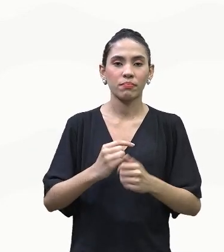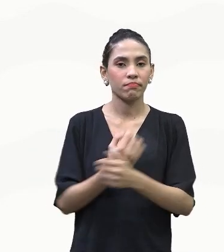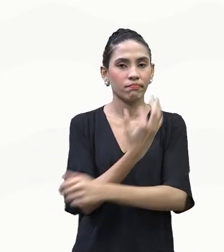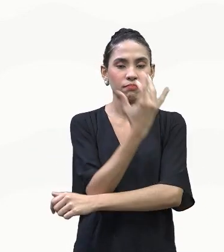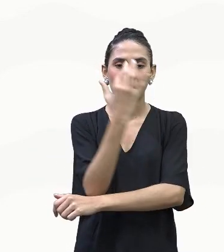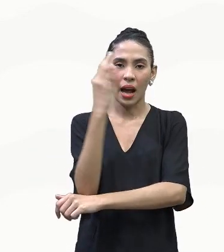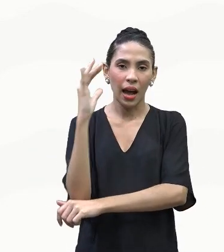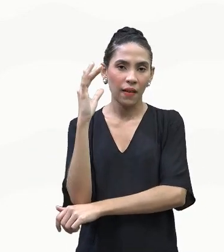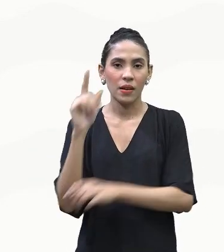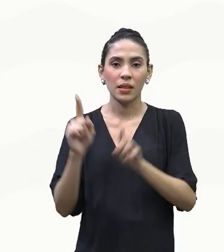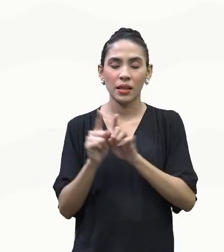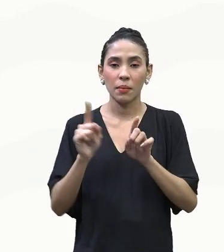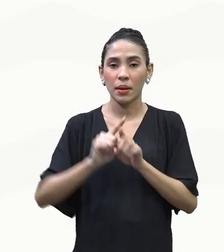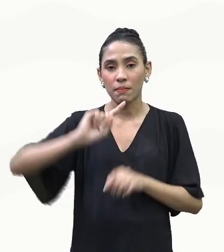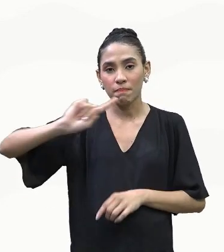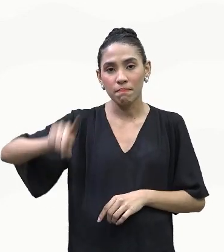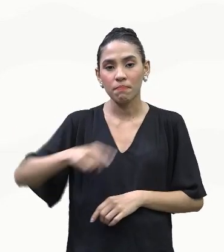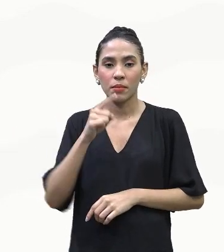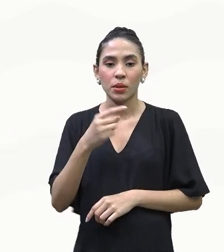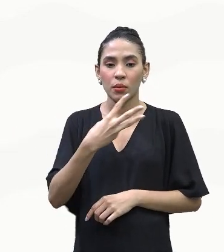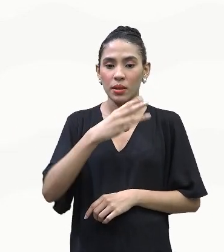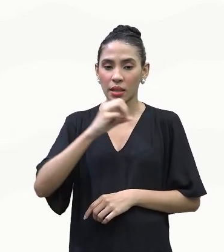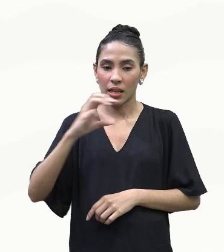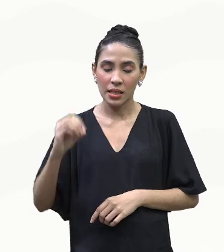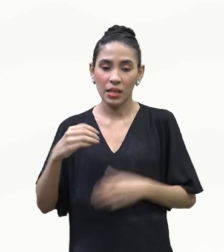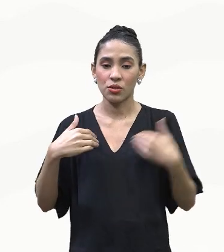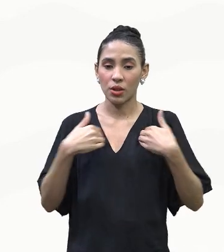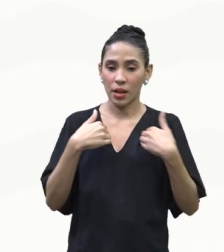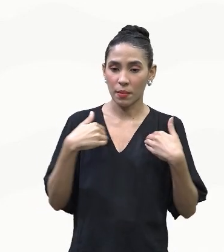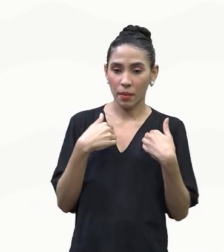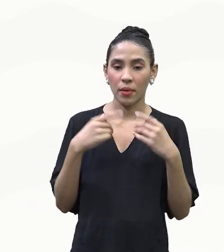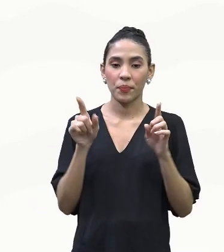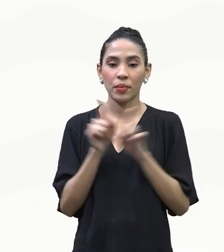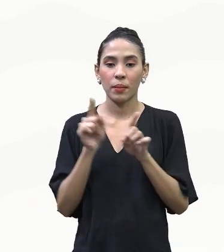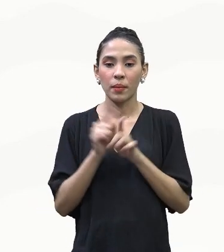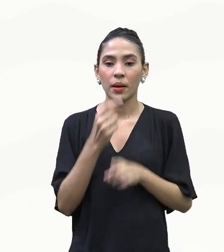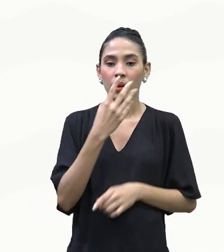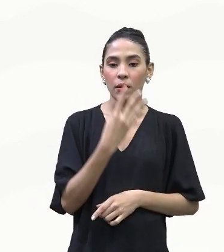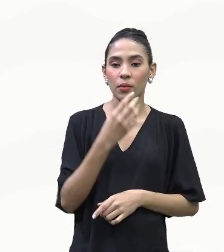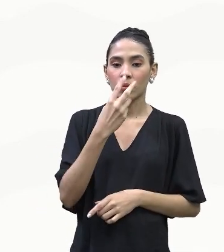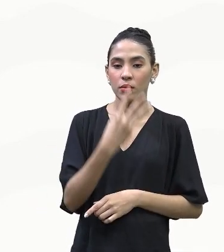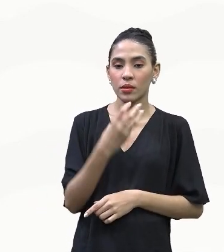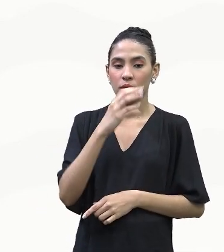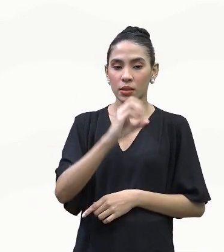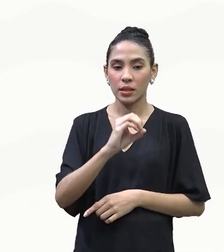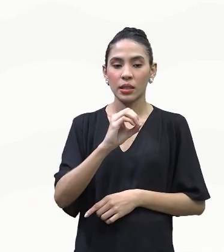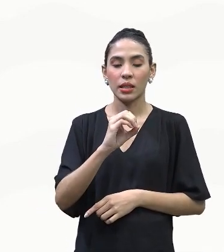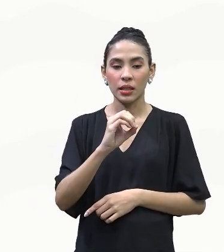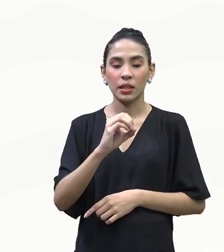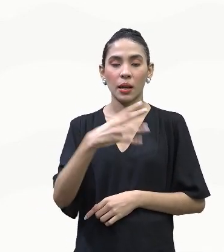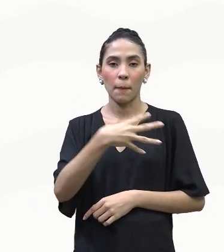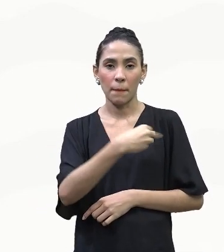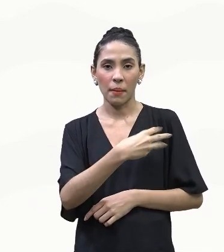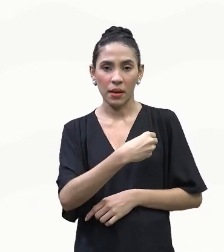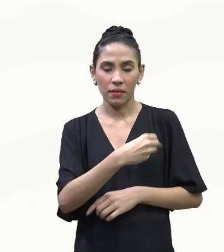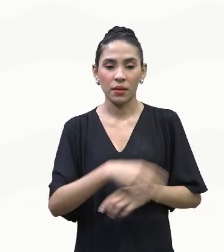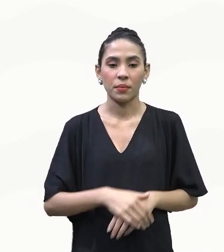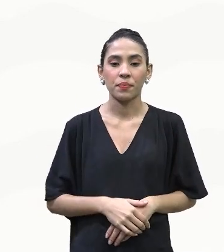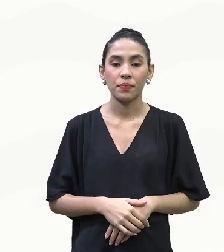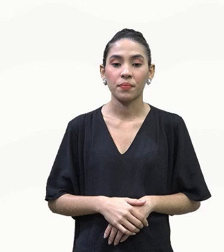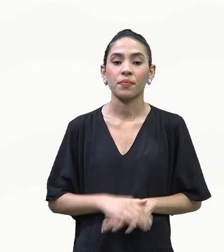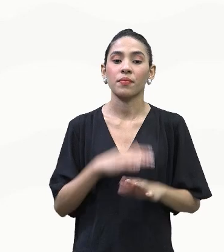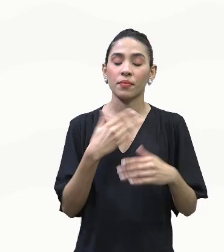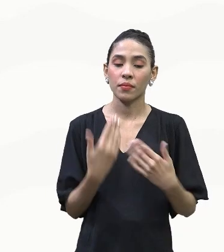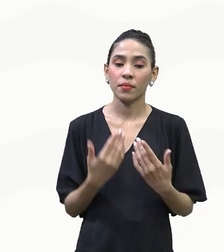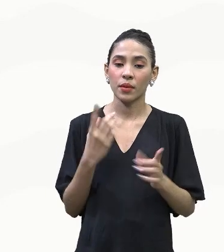mais de 1.300 espécies de aves e também mais de 430 espécies de mamíferos. E ainda